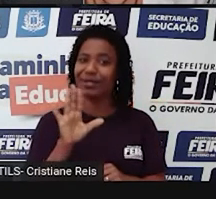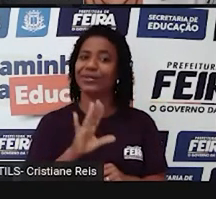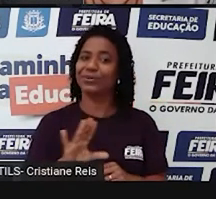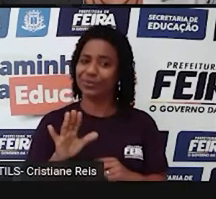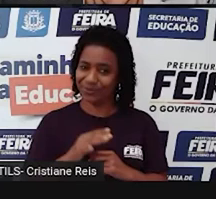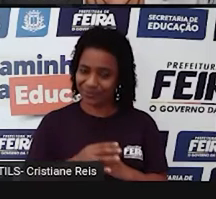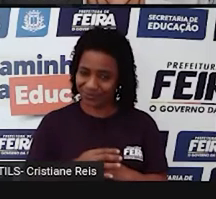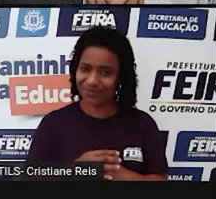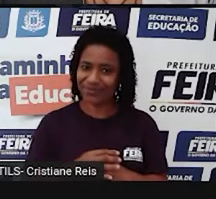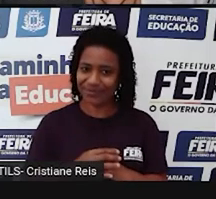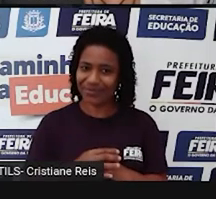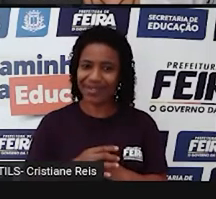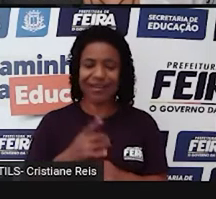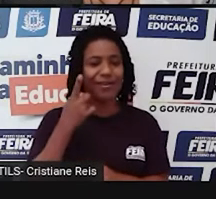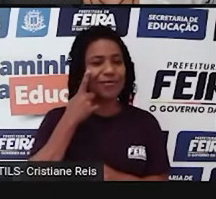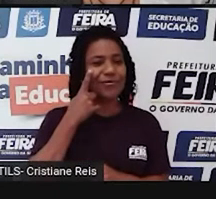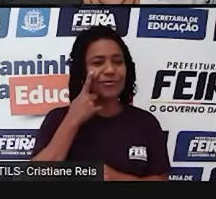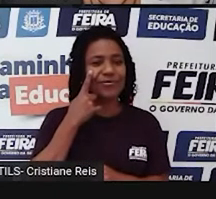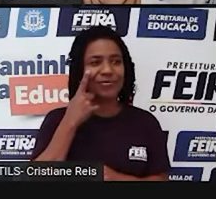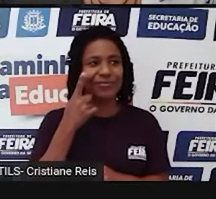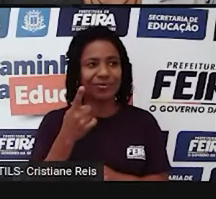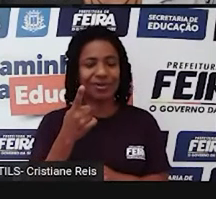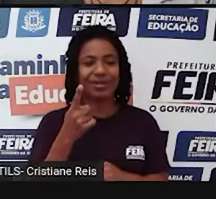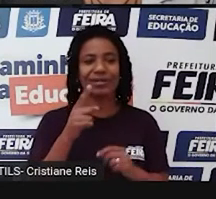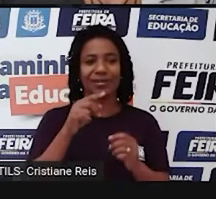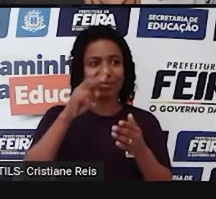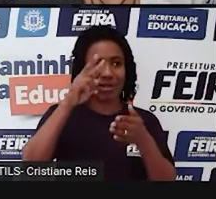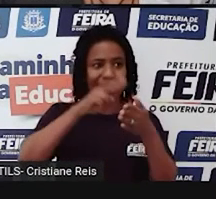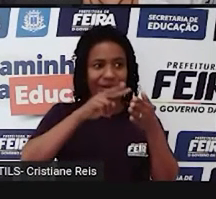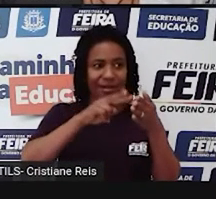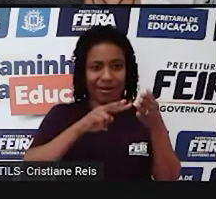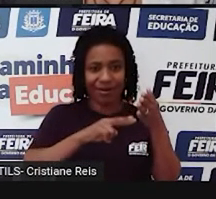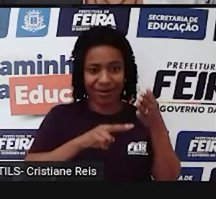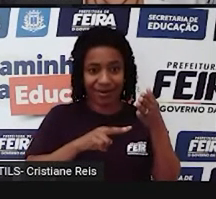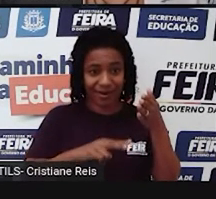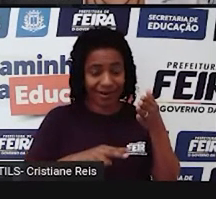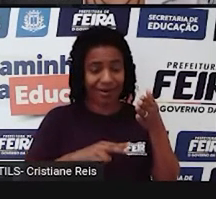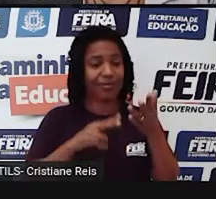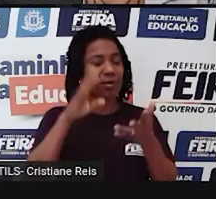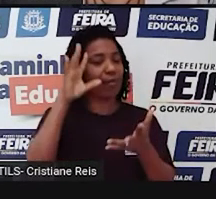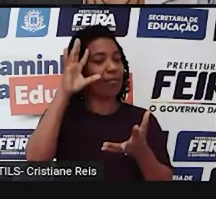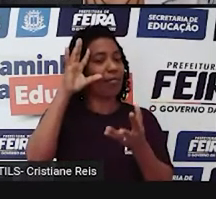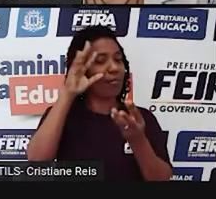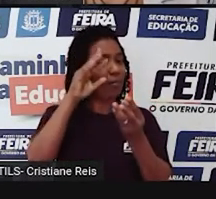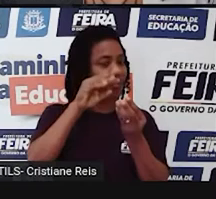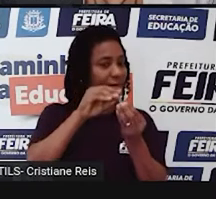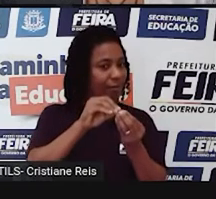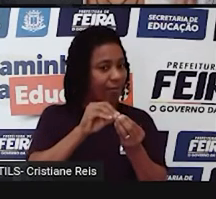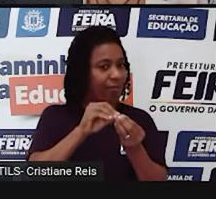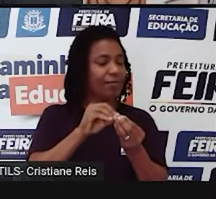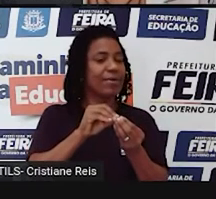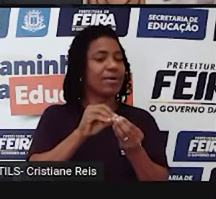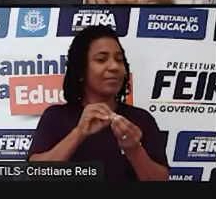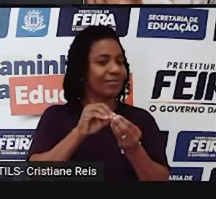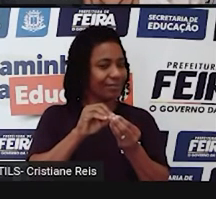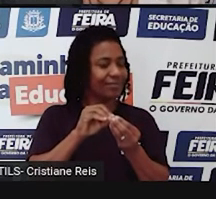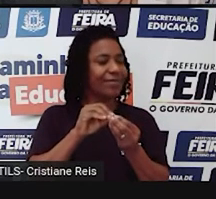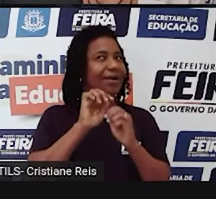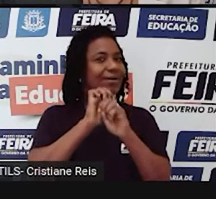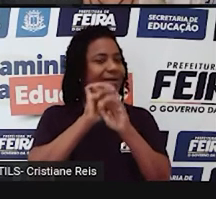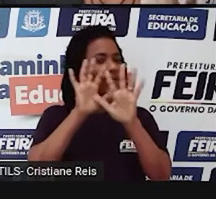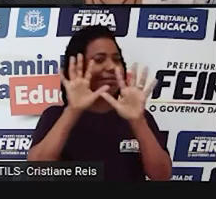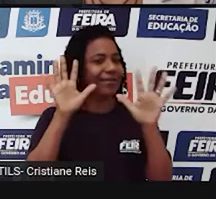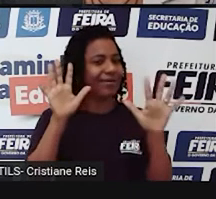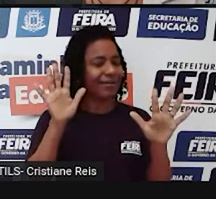tudo isto você então fará uma leitura buscando compreender o texto Caso você